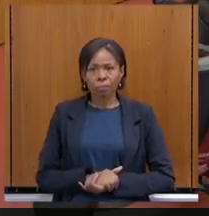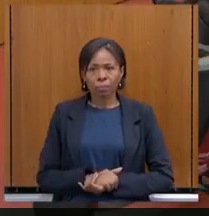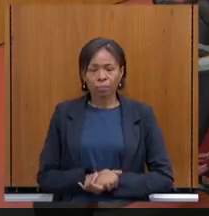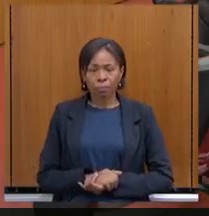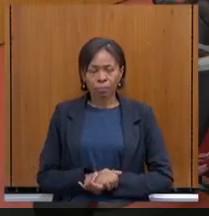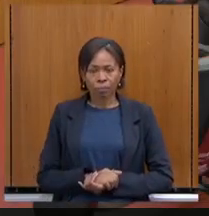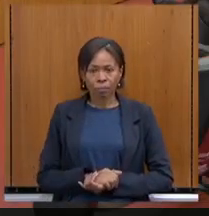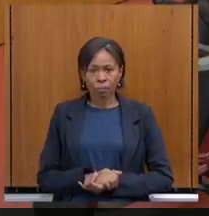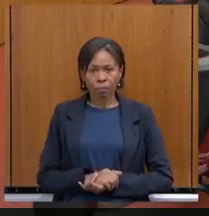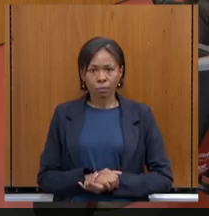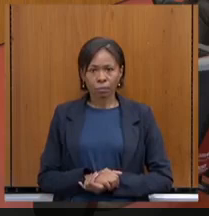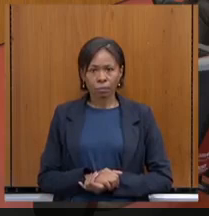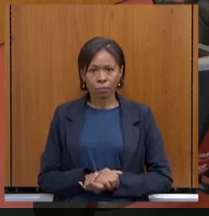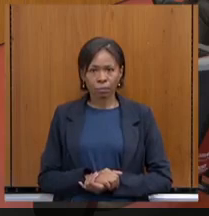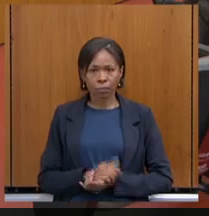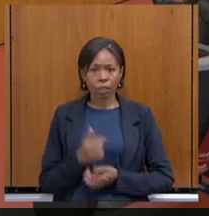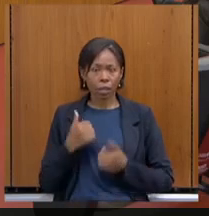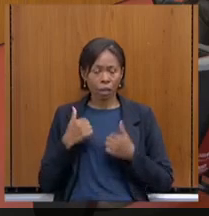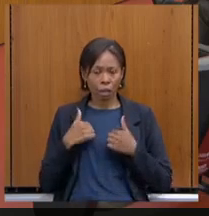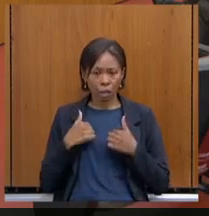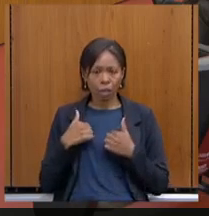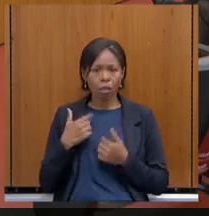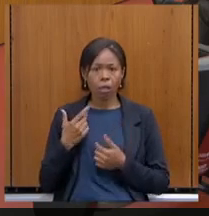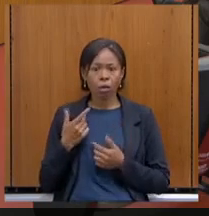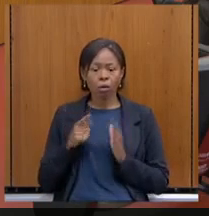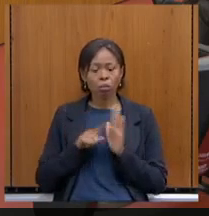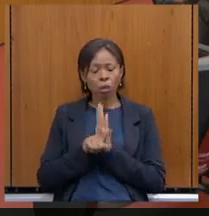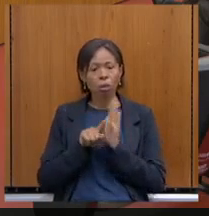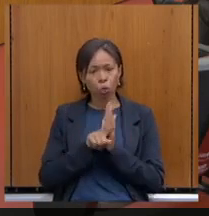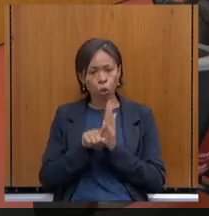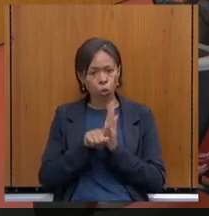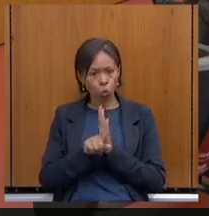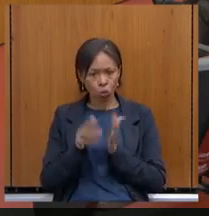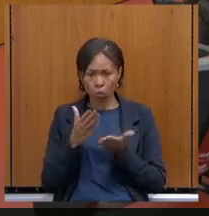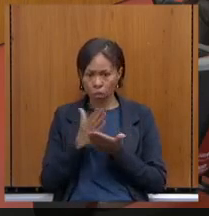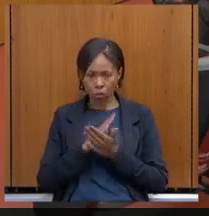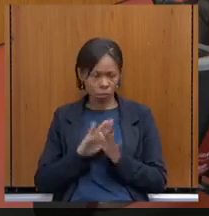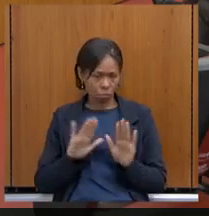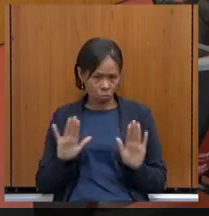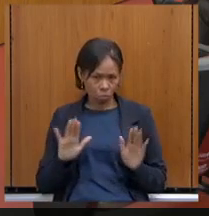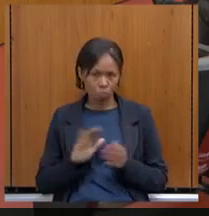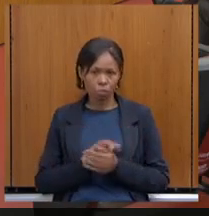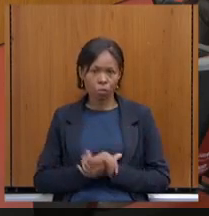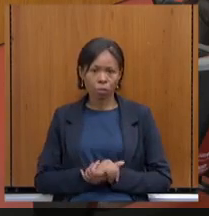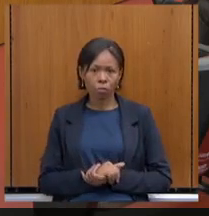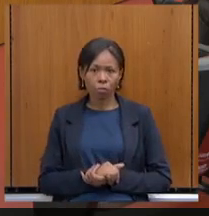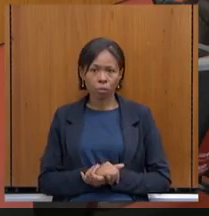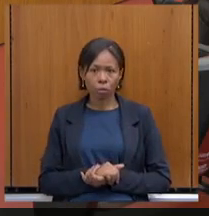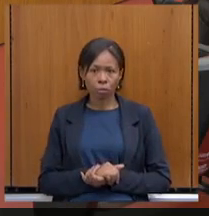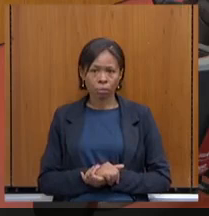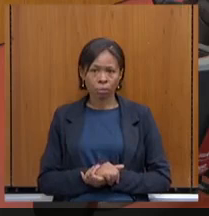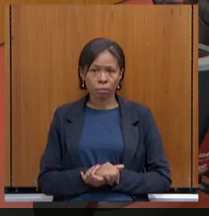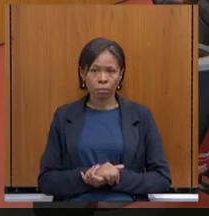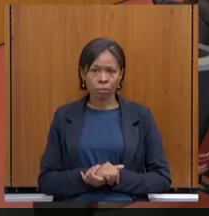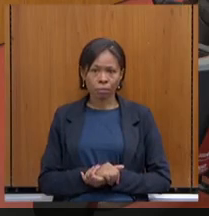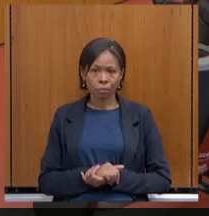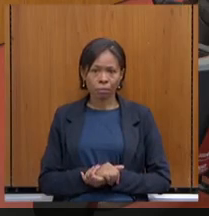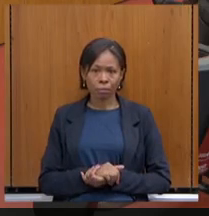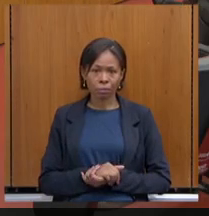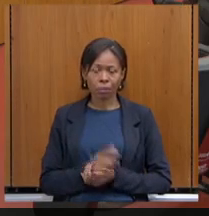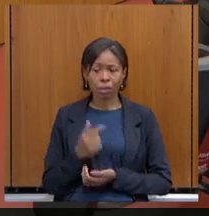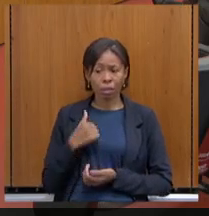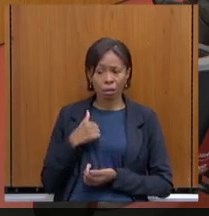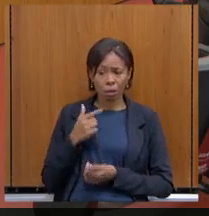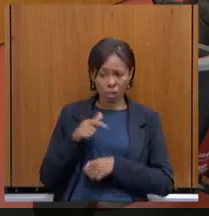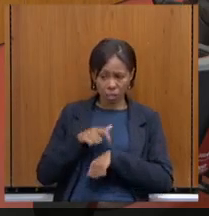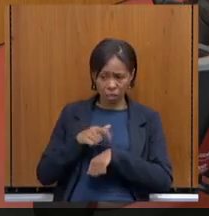Portanto, está encerrado os meus questionamentos. Eu acho que vou usar mais de três minutos para esses questionamentos,